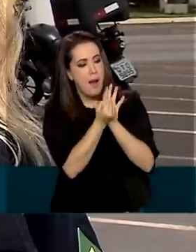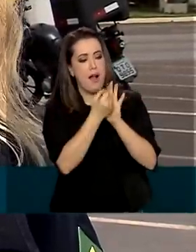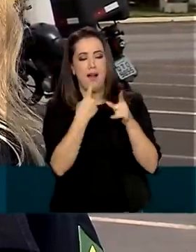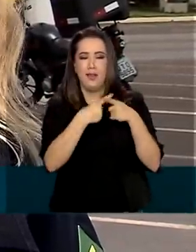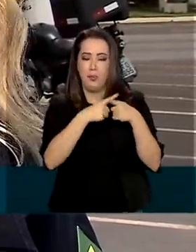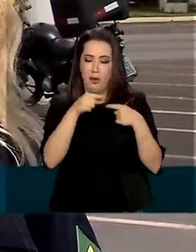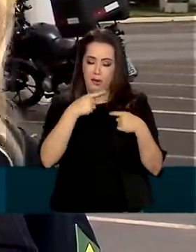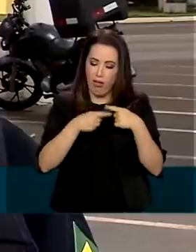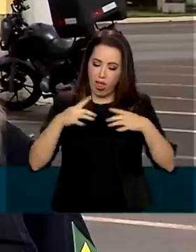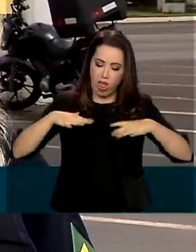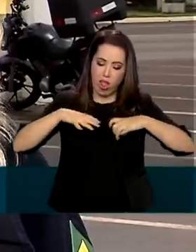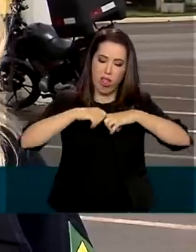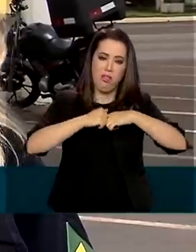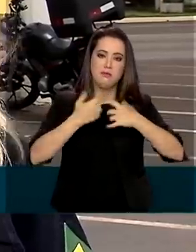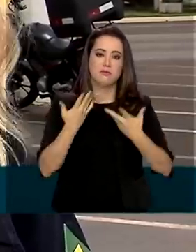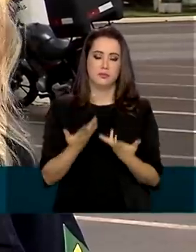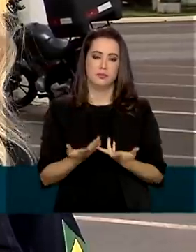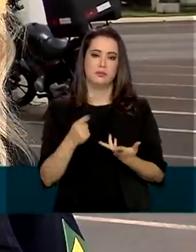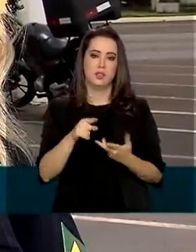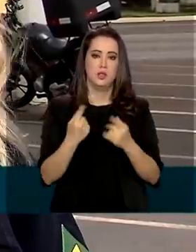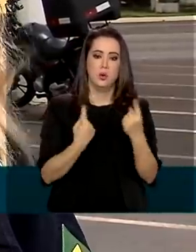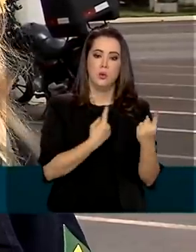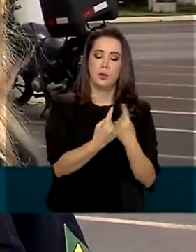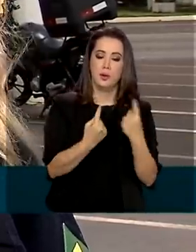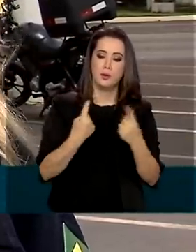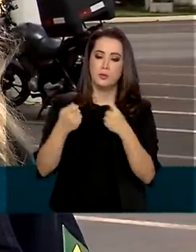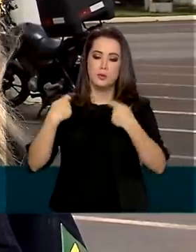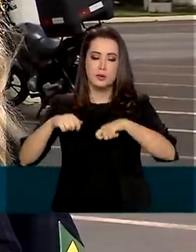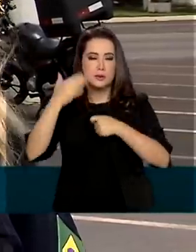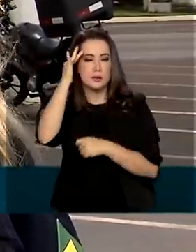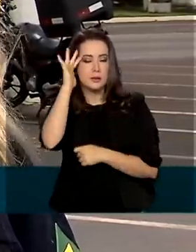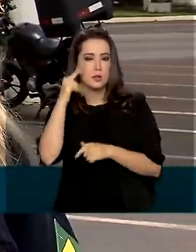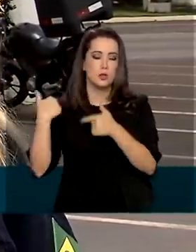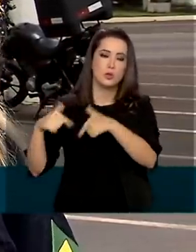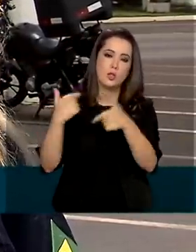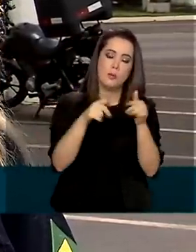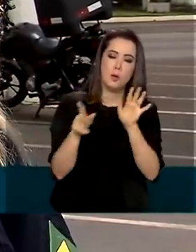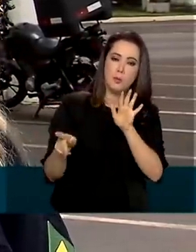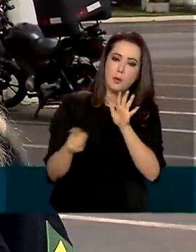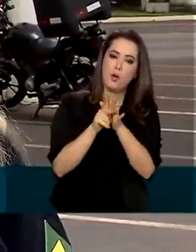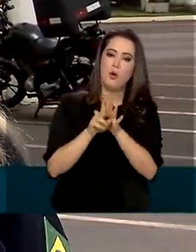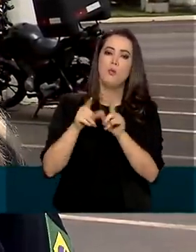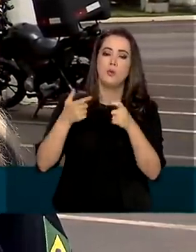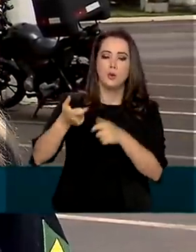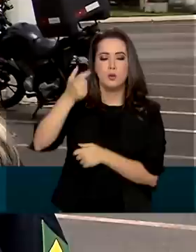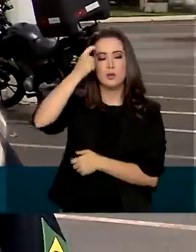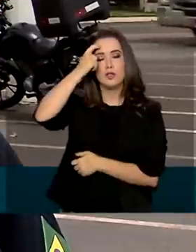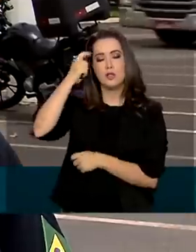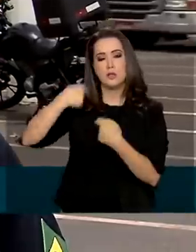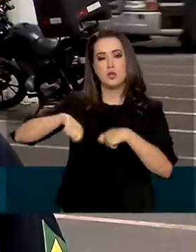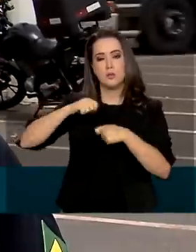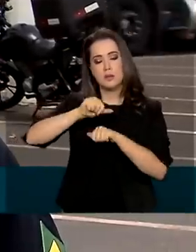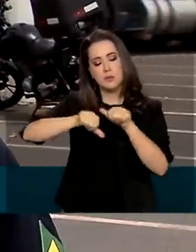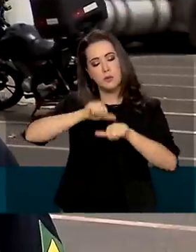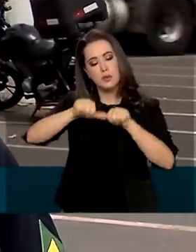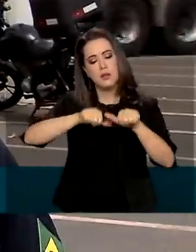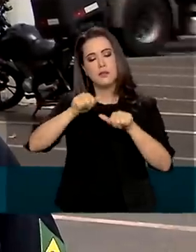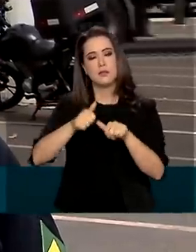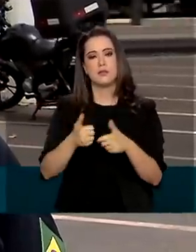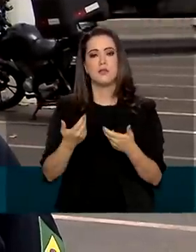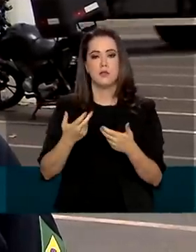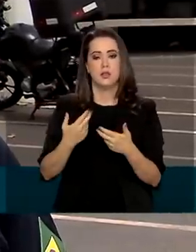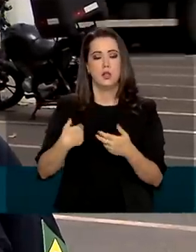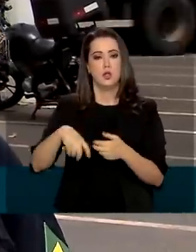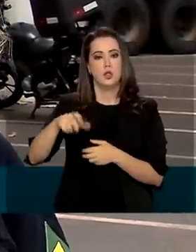de uma tragédia no trânsito. Então, cada um tem que entender o seu papel e realmente se conscientizar de que tem que haver uma mudança de cultura.